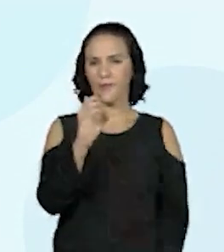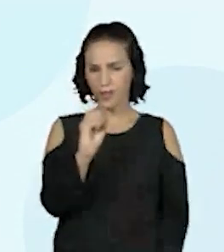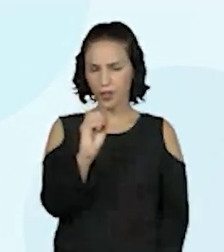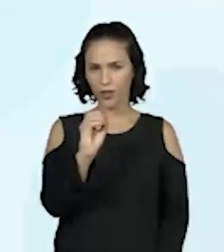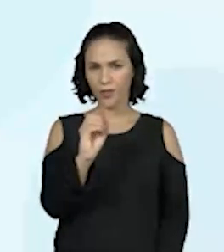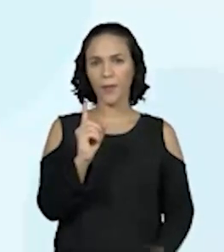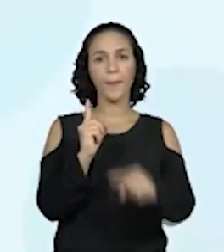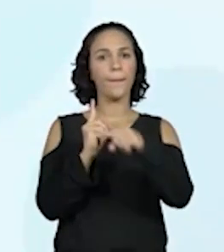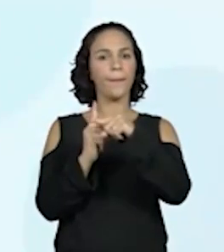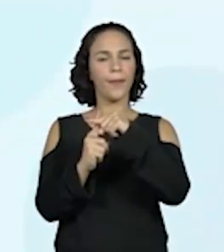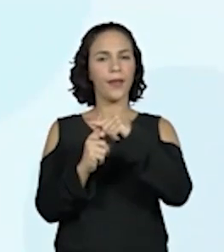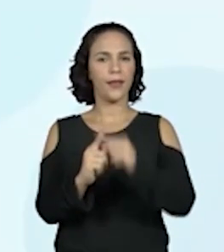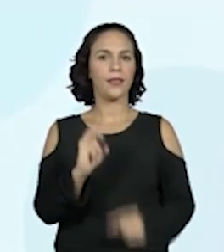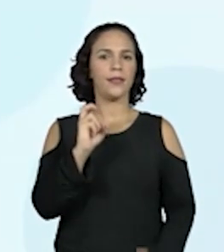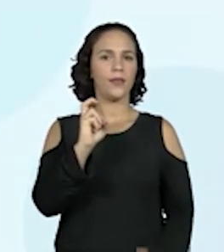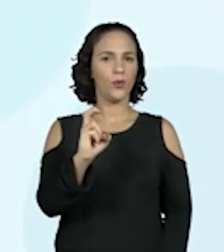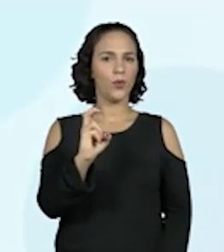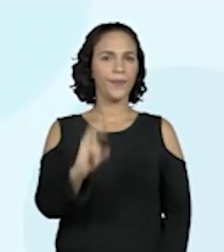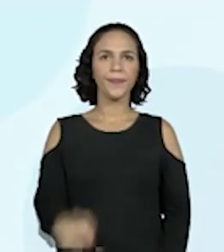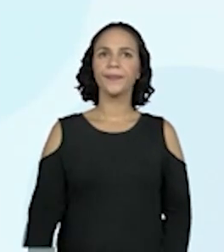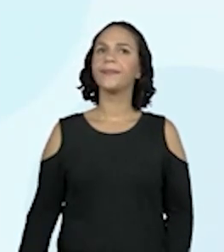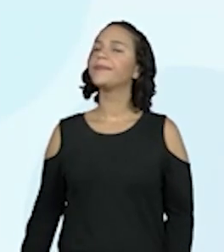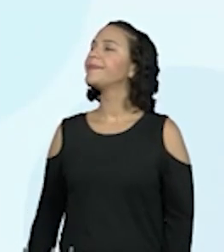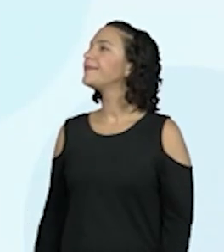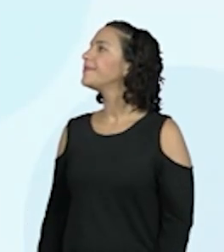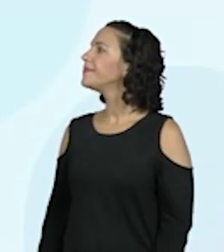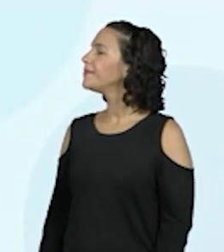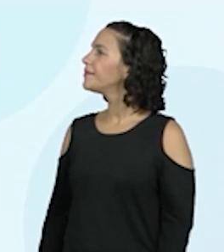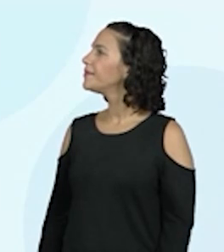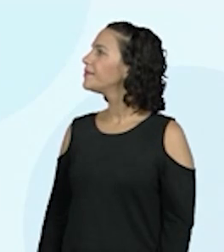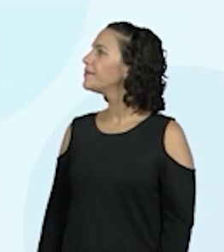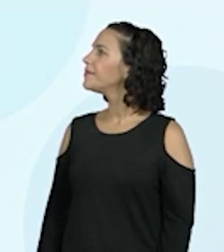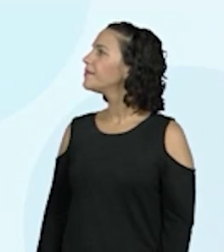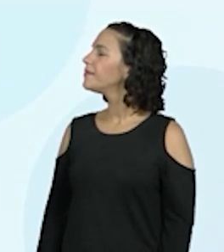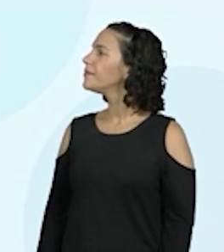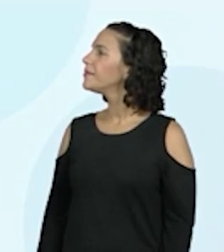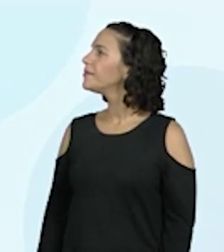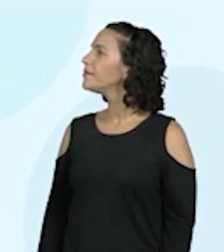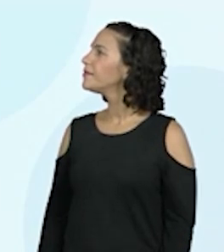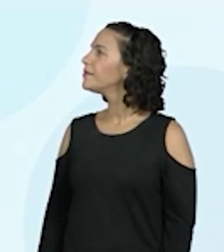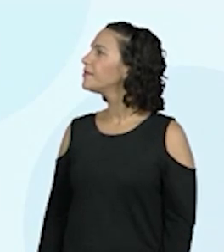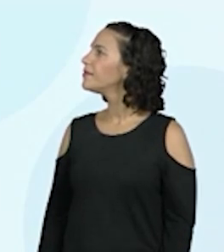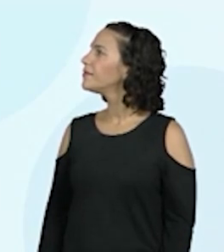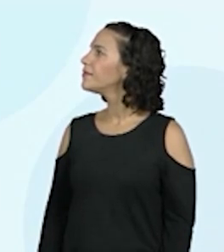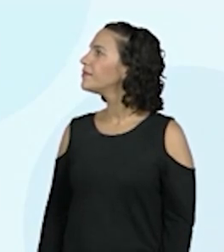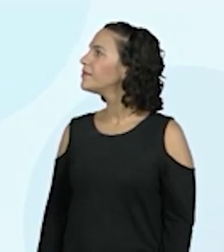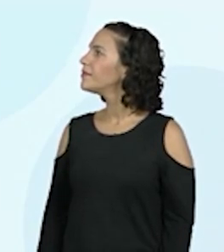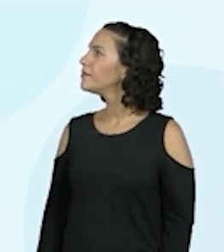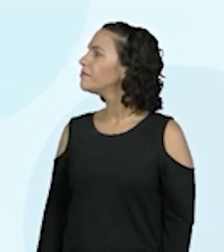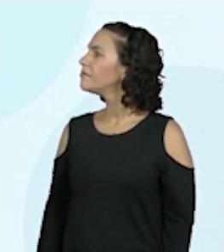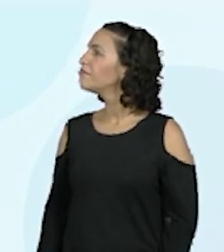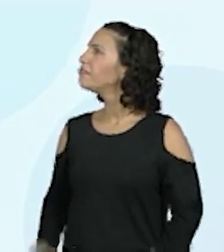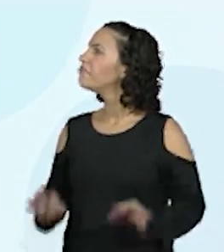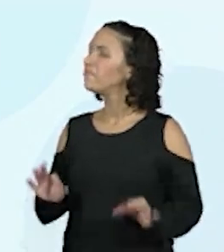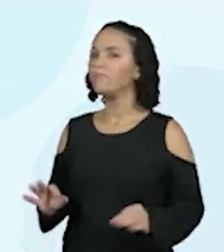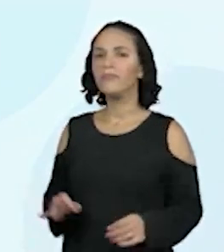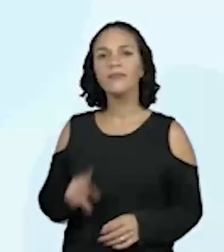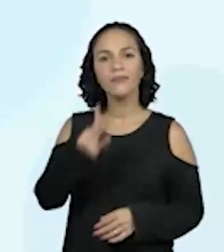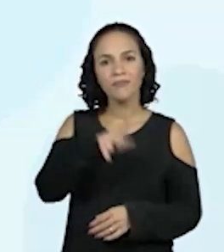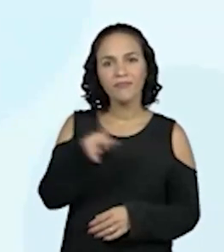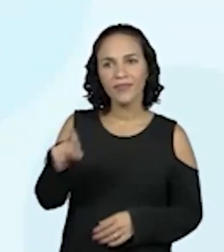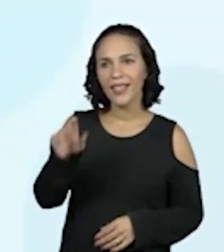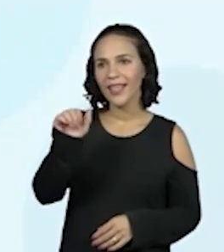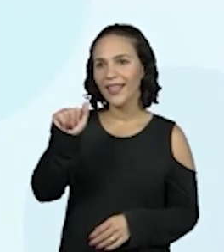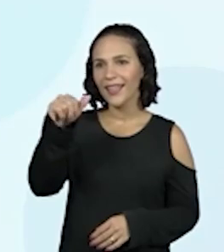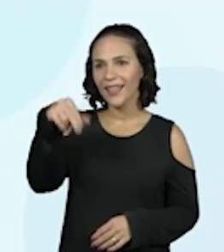mais vinte mais cinco. ProAndreia, formamos o